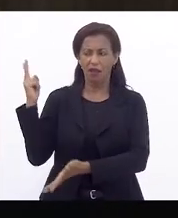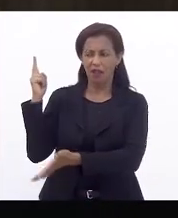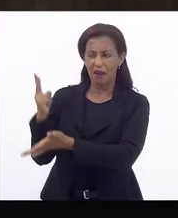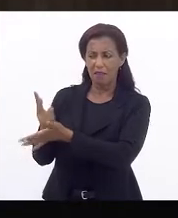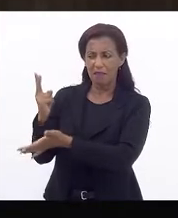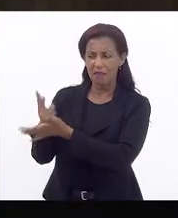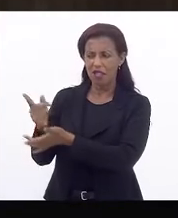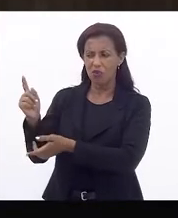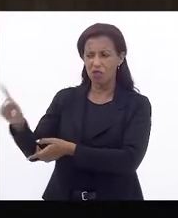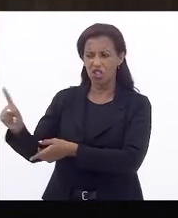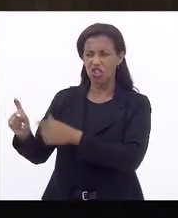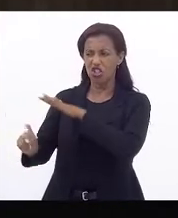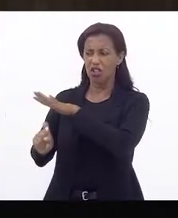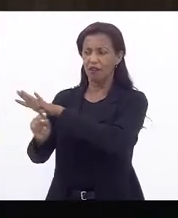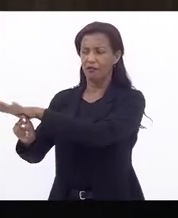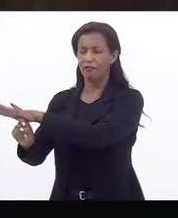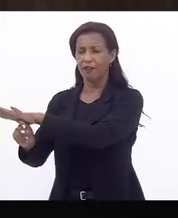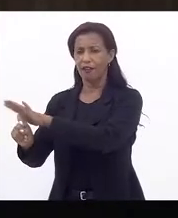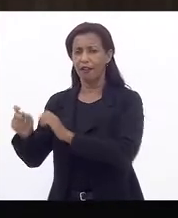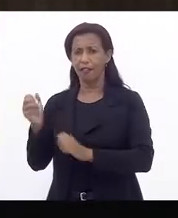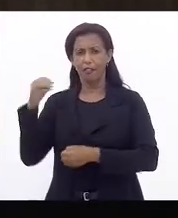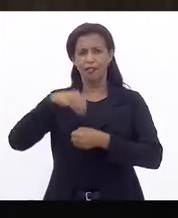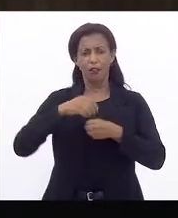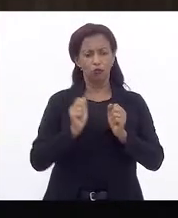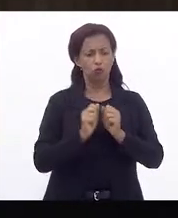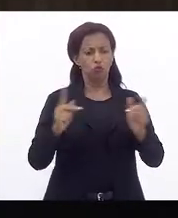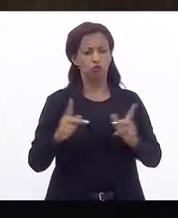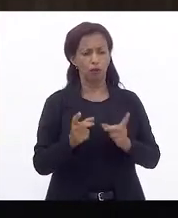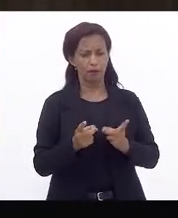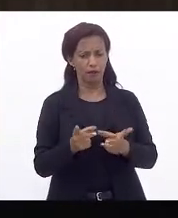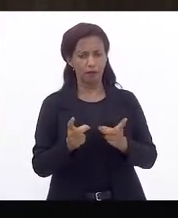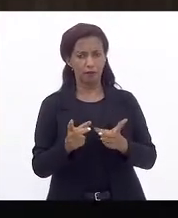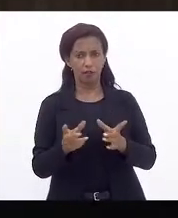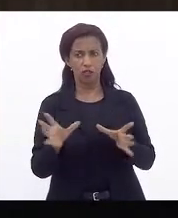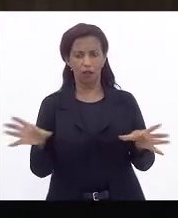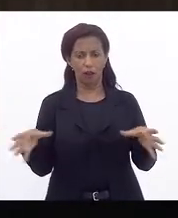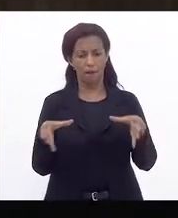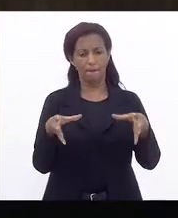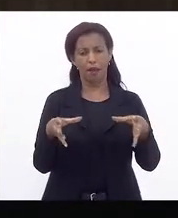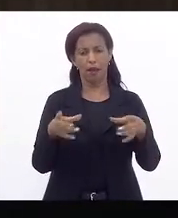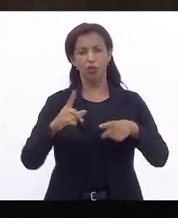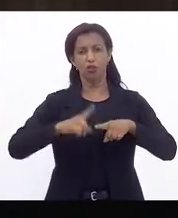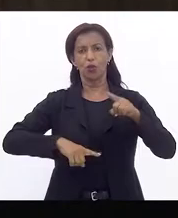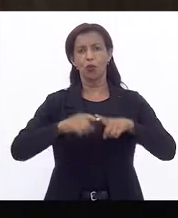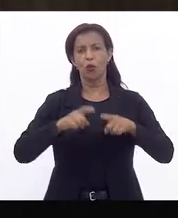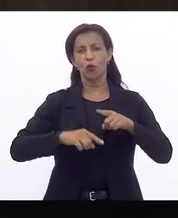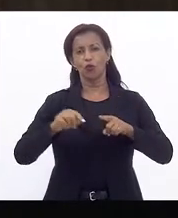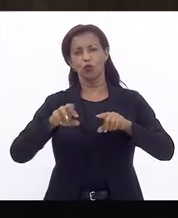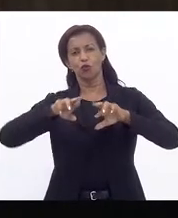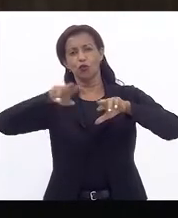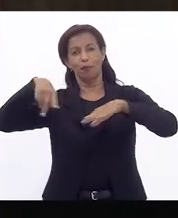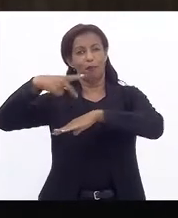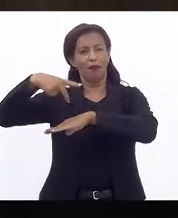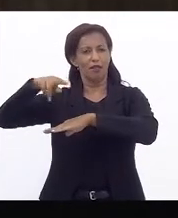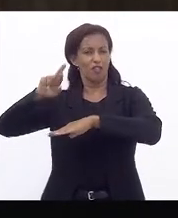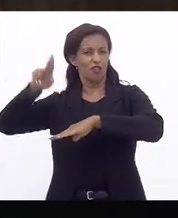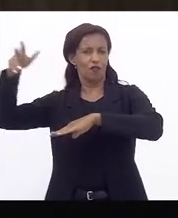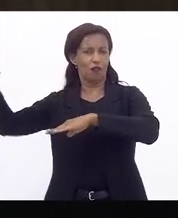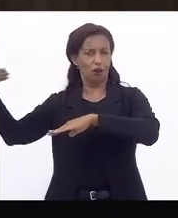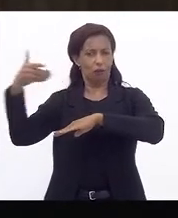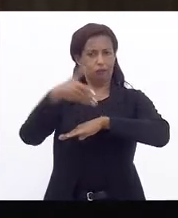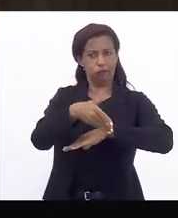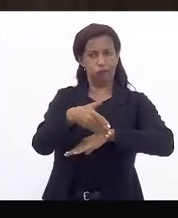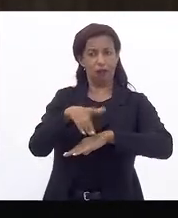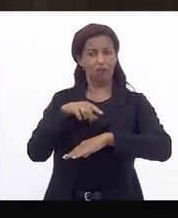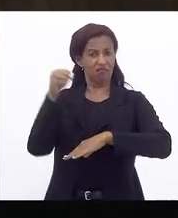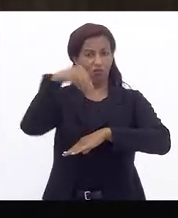tinha na Feira da Providência está sendo comercializada dentro dos shoppings, naquela parte de produtos da Turquia, da Índia, não sei mais de onde.